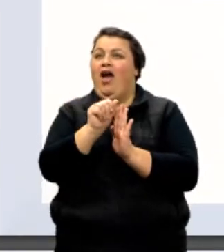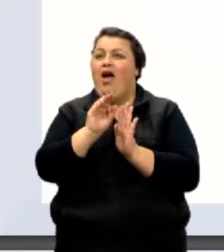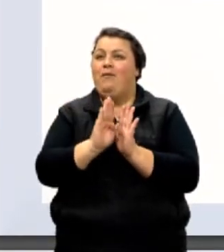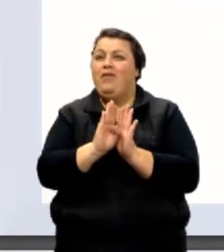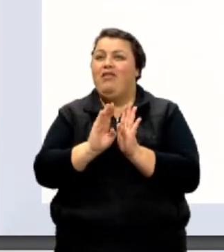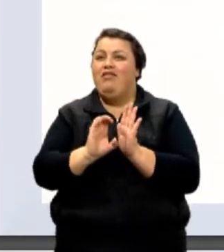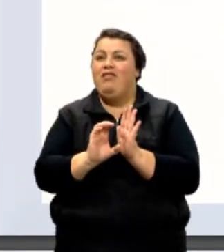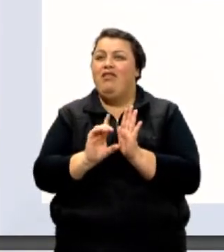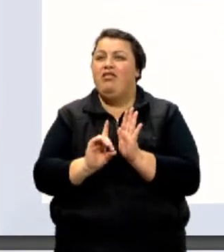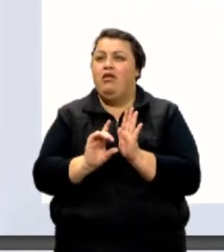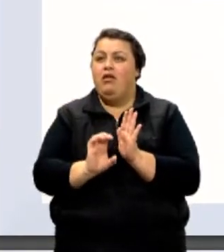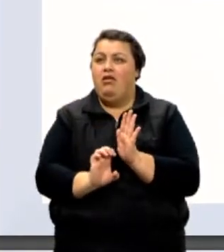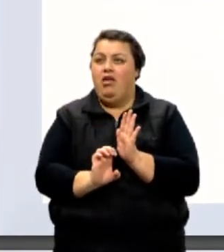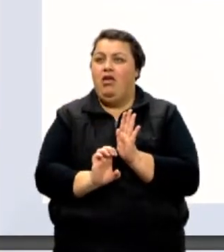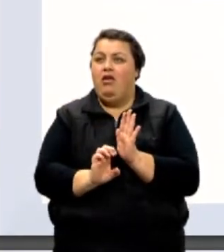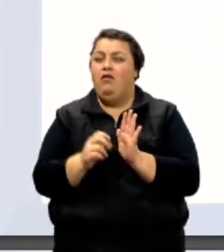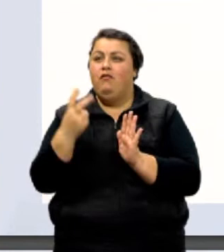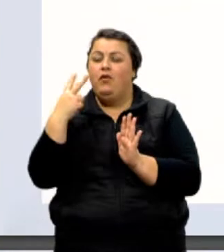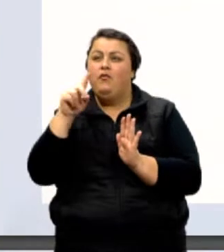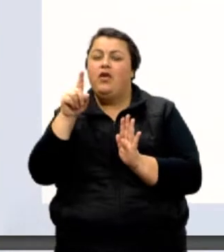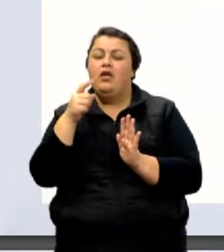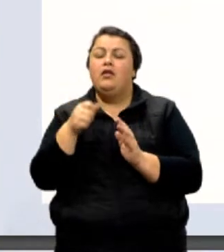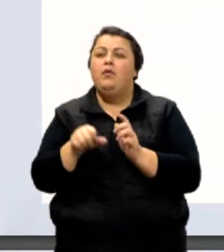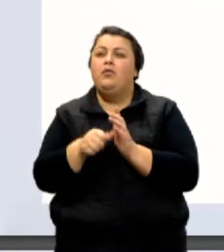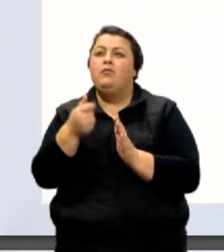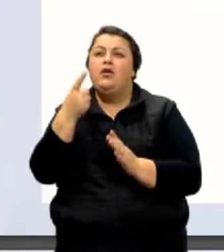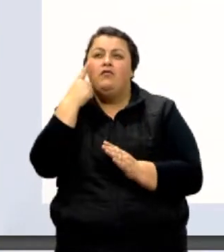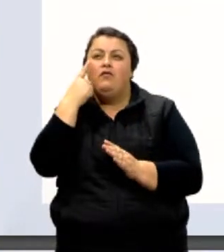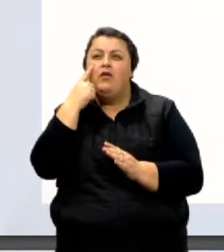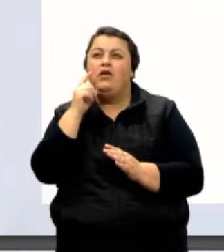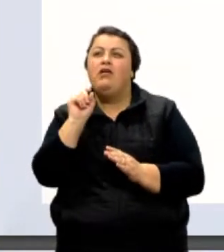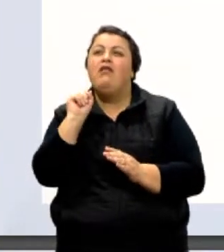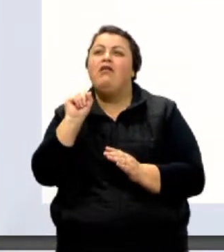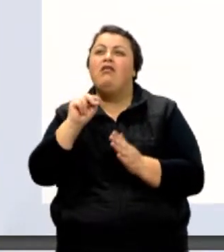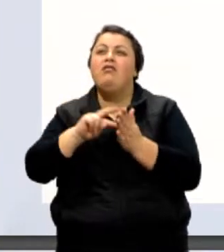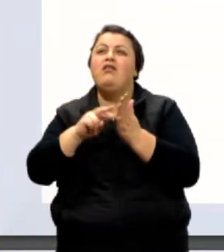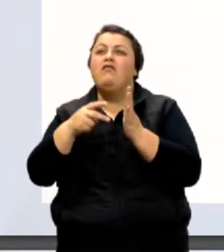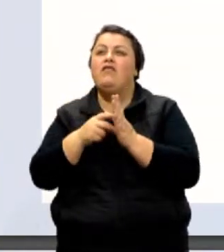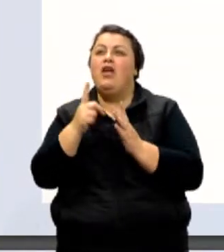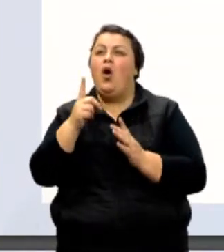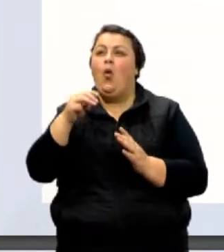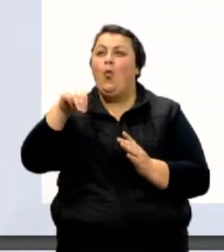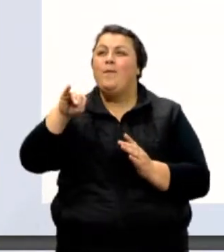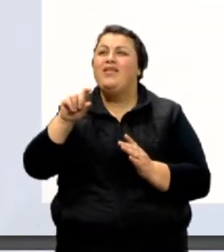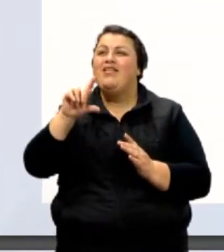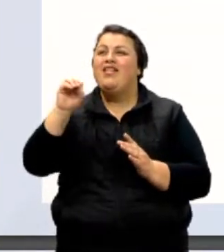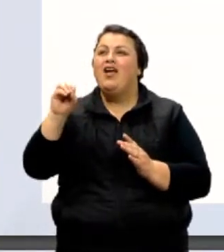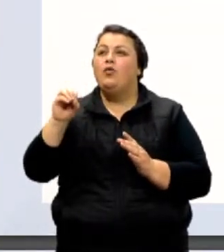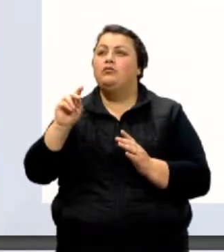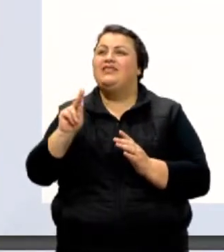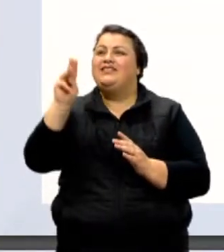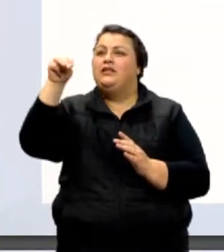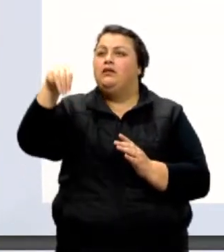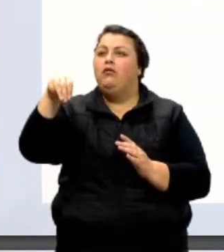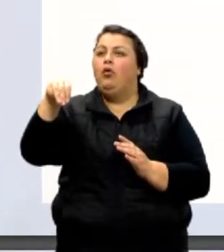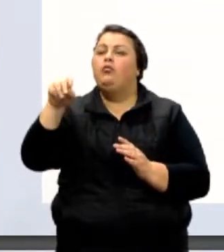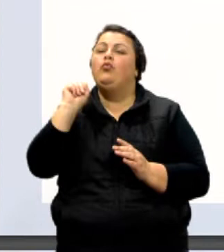para resolver que é um pouquinho melhor. Em primeiro lugar, vamos ver o que é um milhão de quilômetros. Um milhão de quilômetros, pessoal.